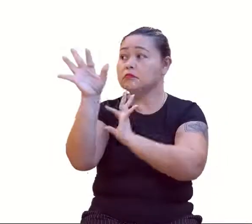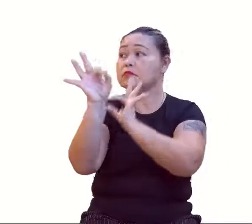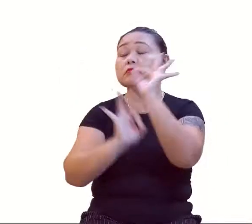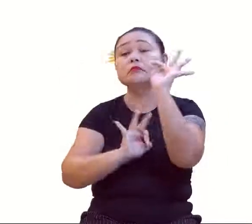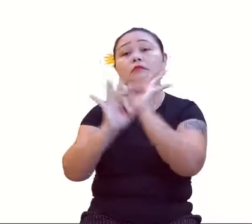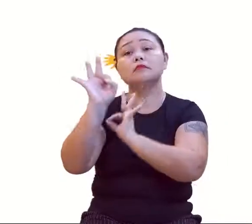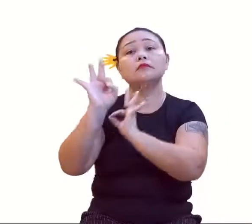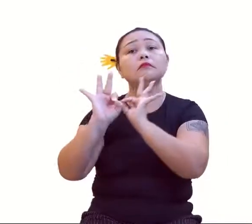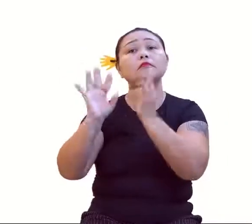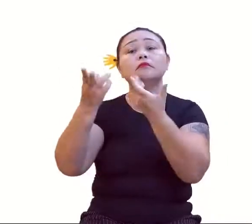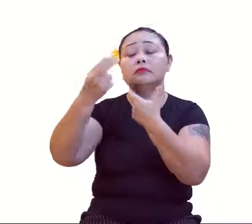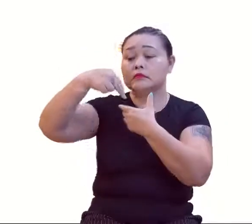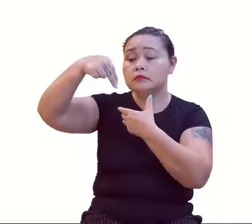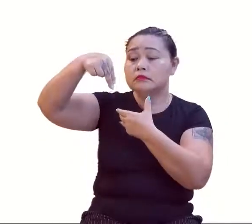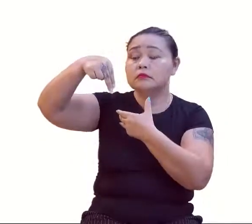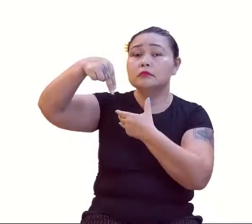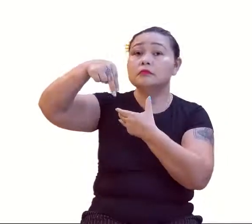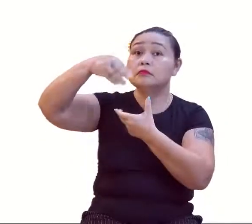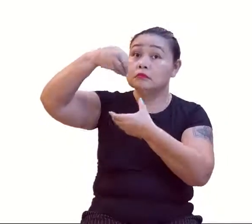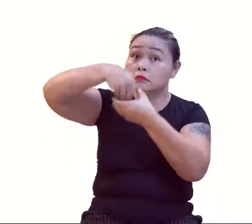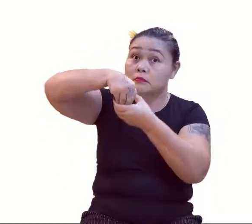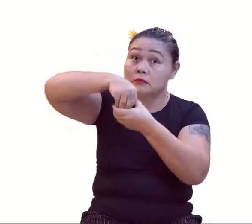Com N pertencimentos naturais.